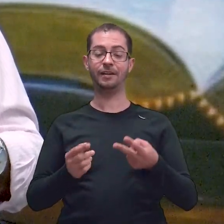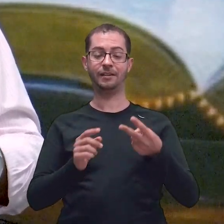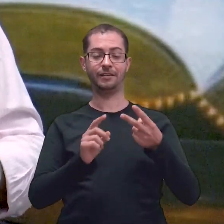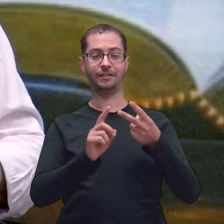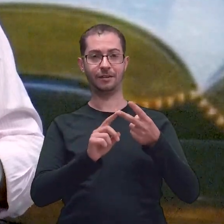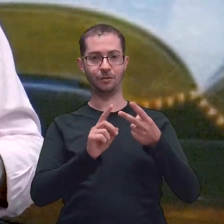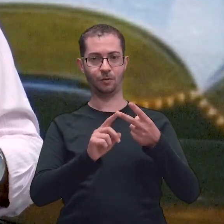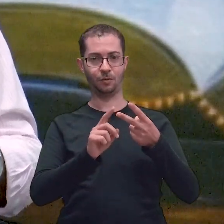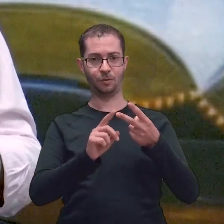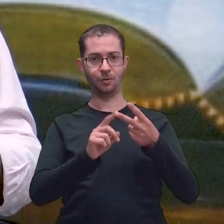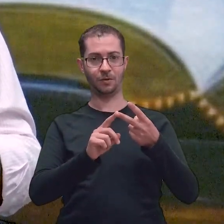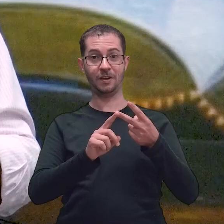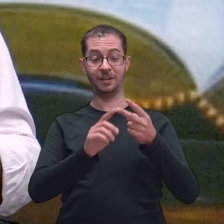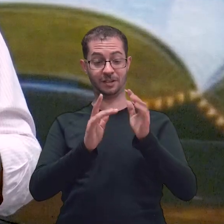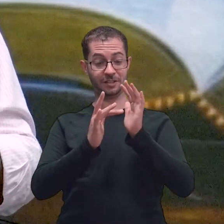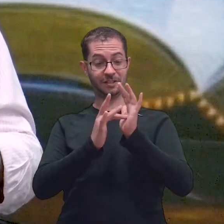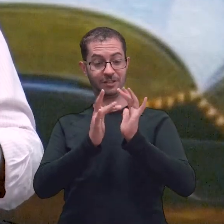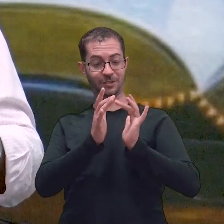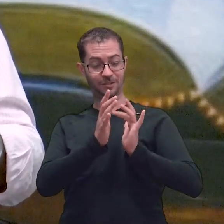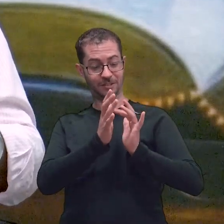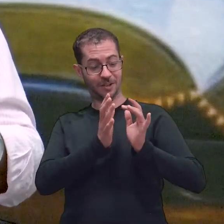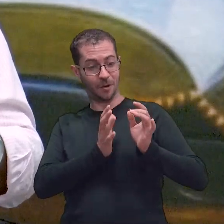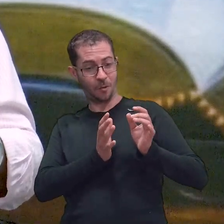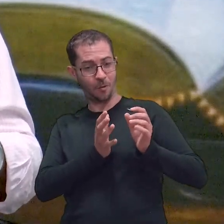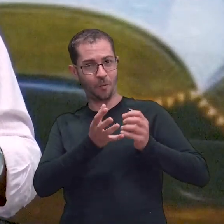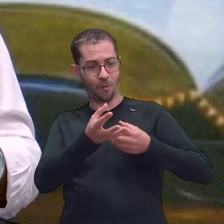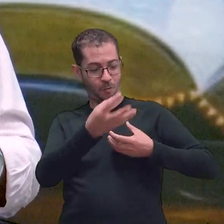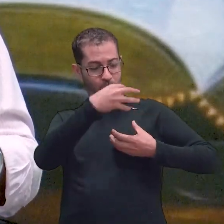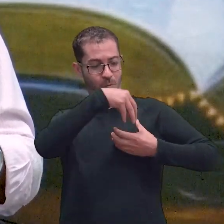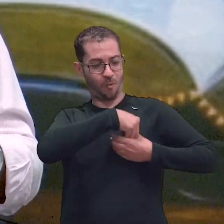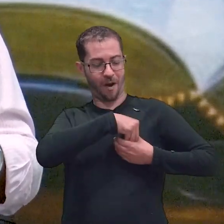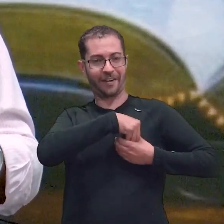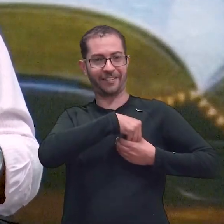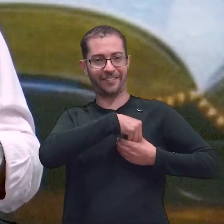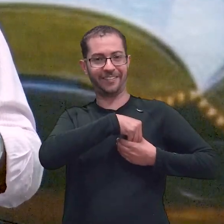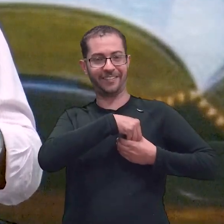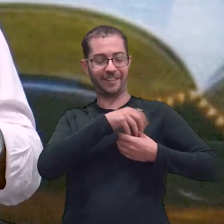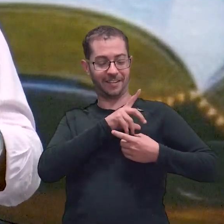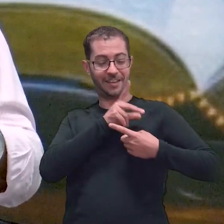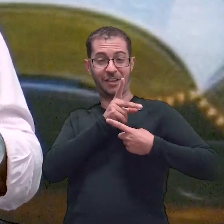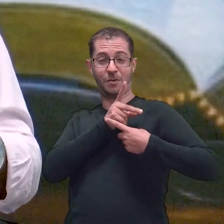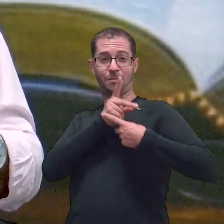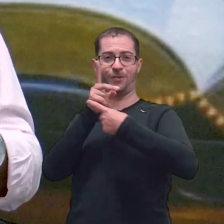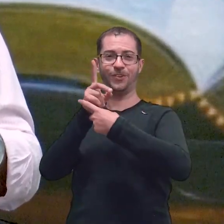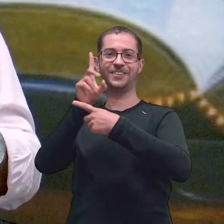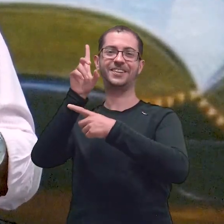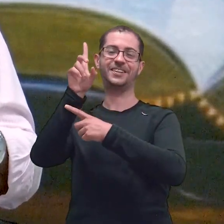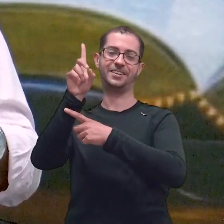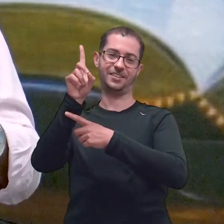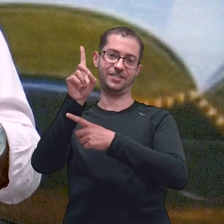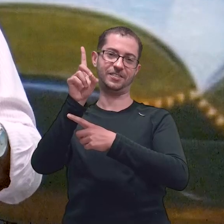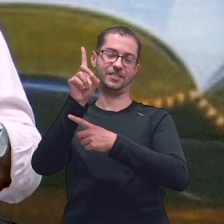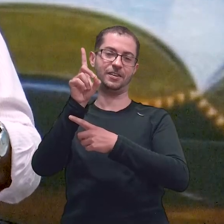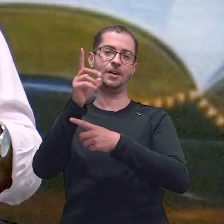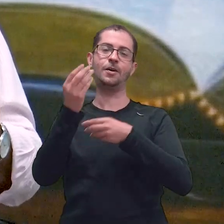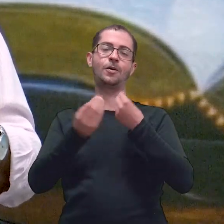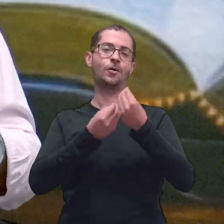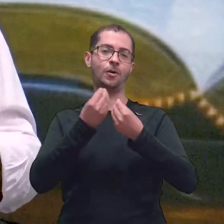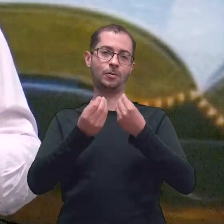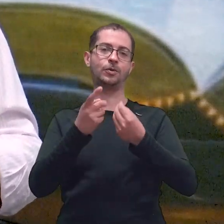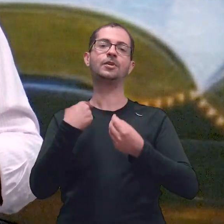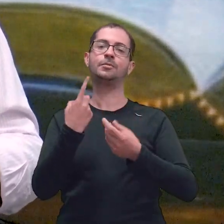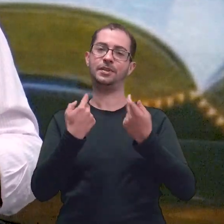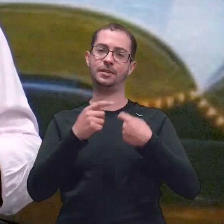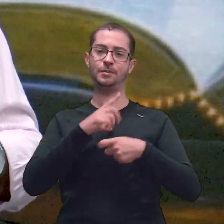de todo o coração. Olha como é que nós devemos andar. Guardando a palavra, guardando os mandamentos do Senhor e o buscar